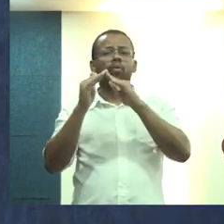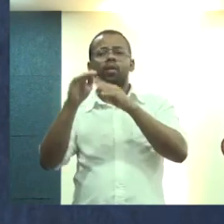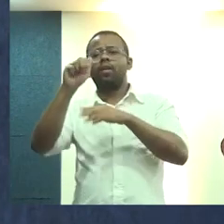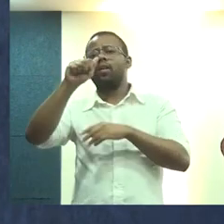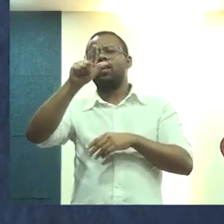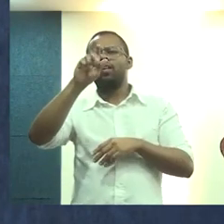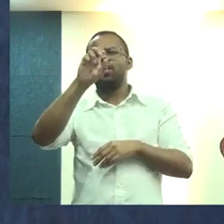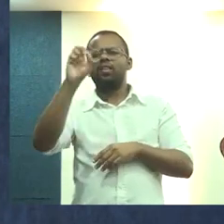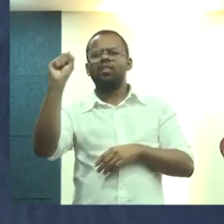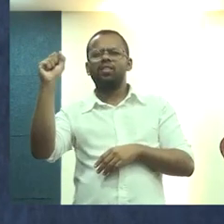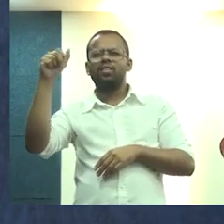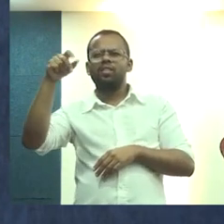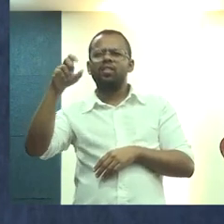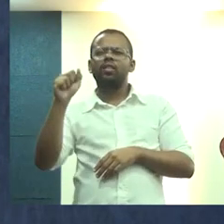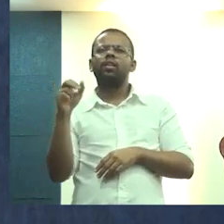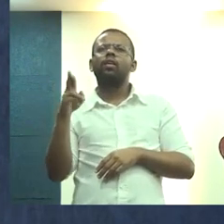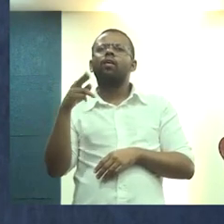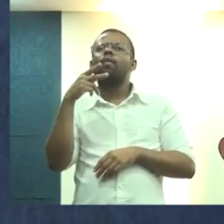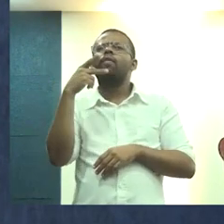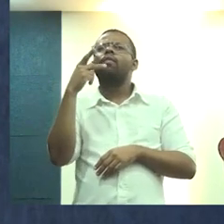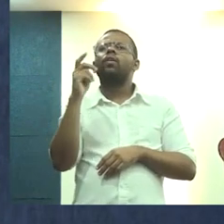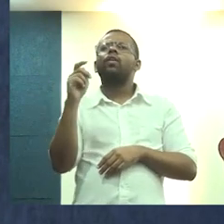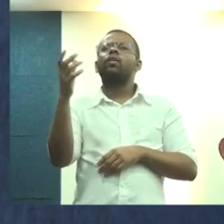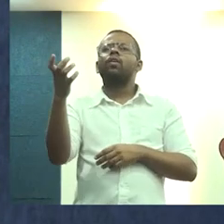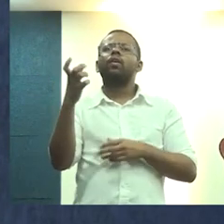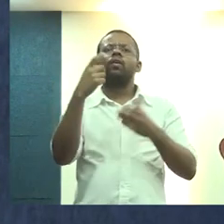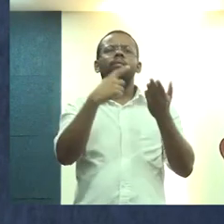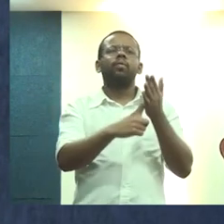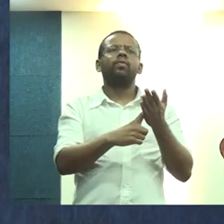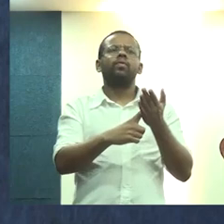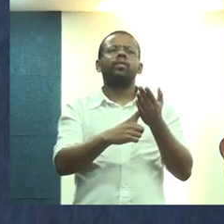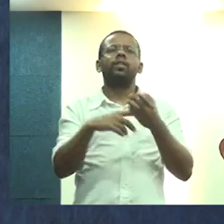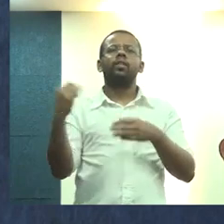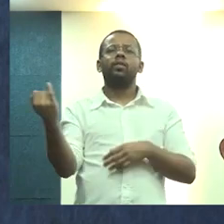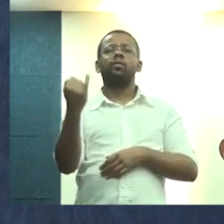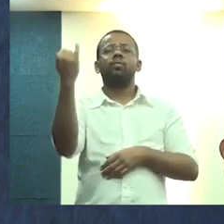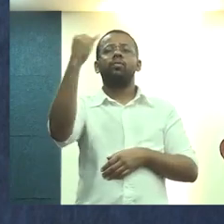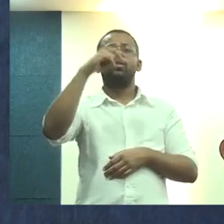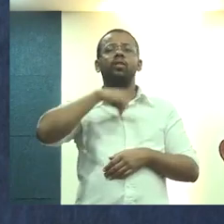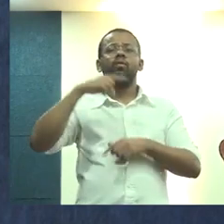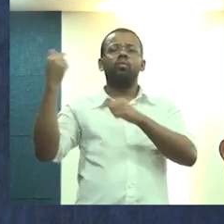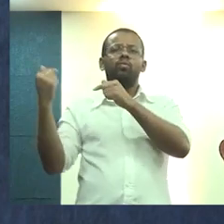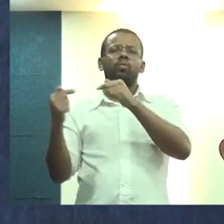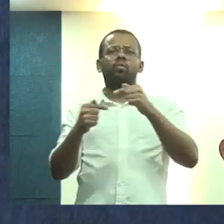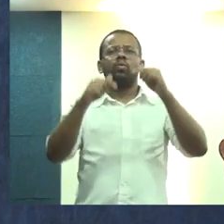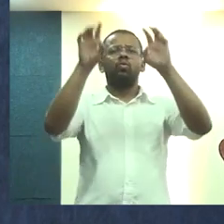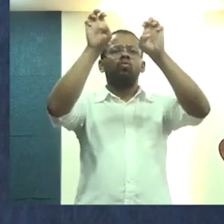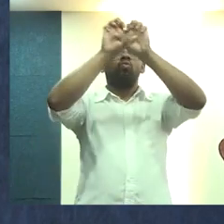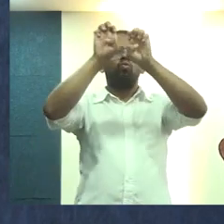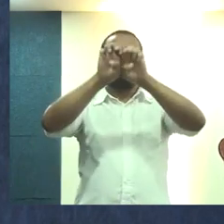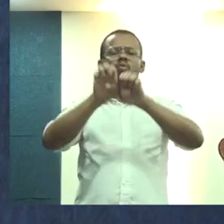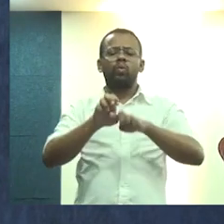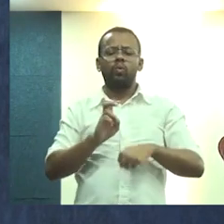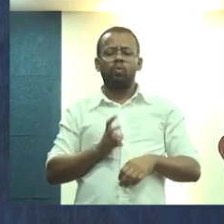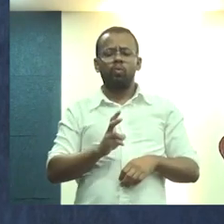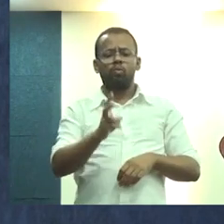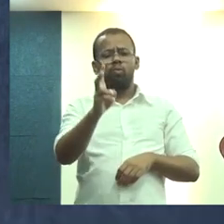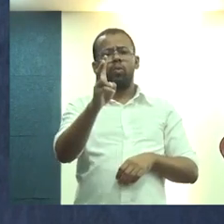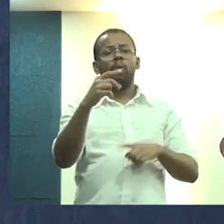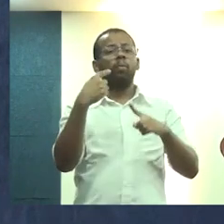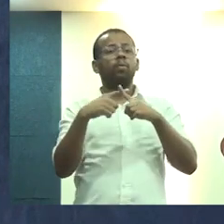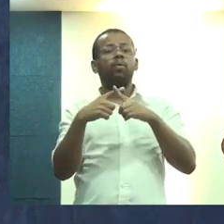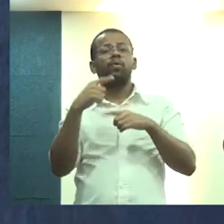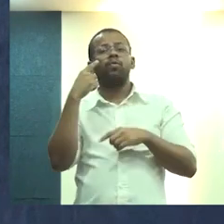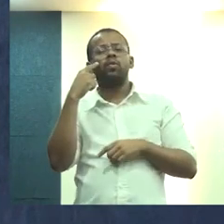Alessandra me corrige, porque eu queria marcar essa questão da importância de ter uma política estruturada e permanente,